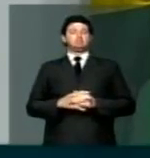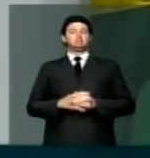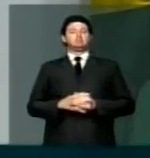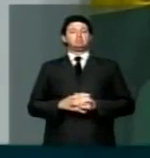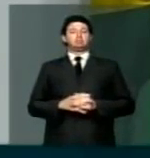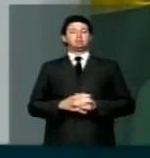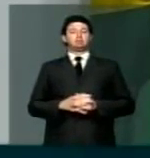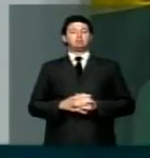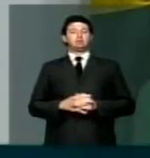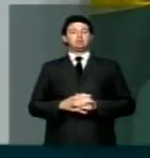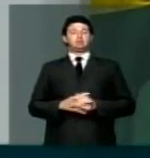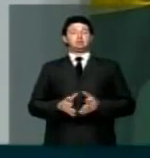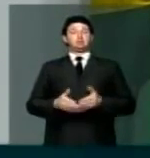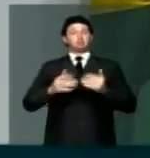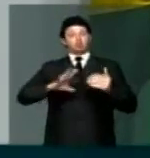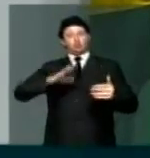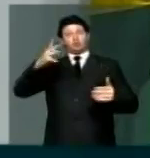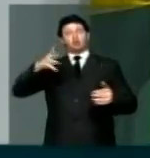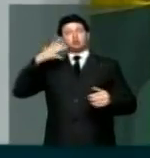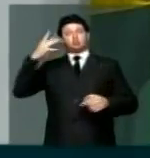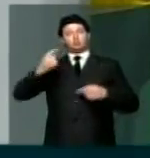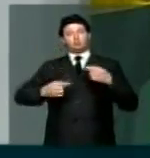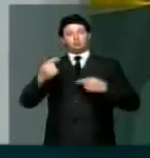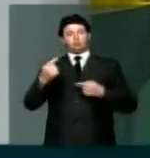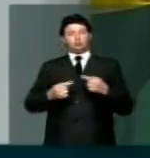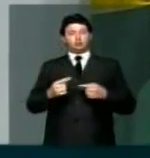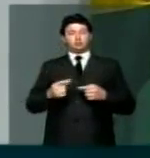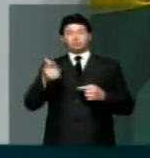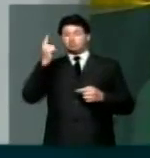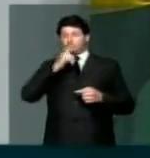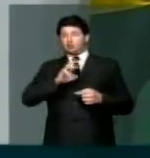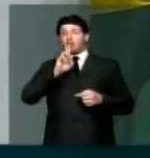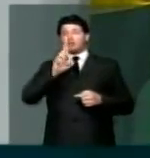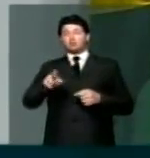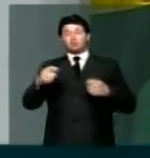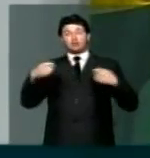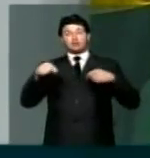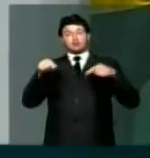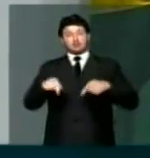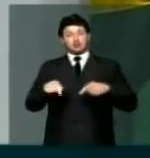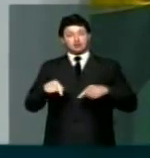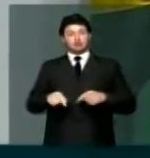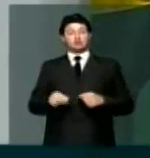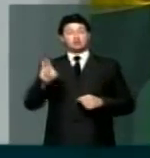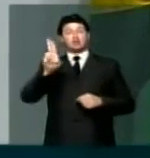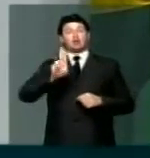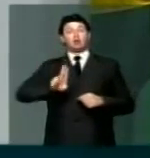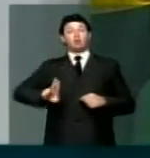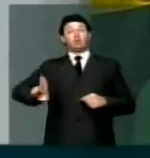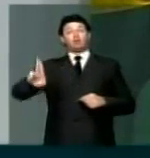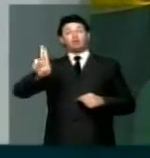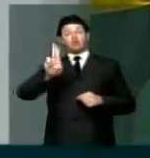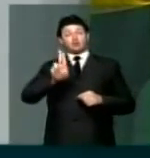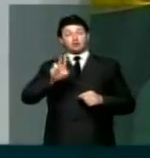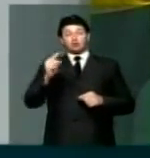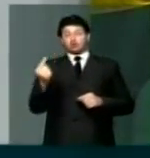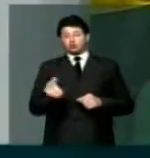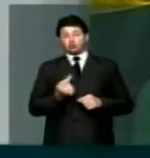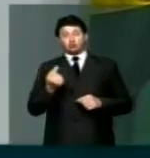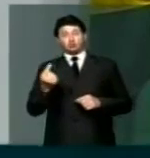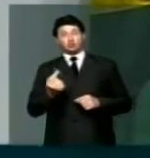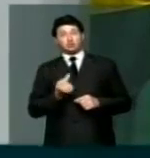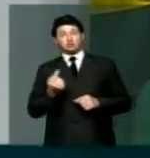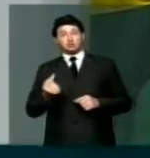pedindo coragem política para se responder a essa demanda da universidade que sozinha,